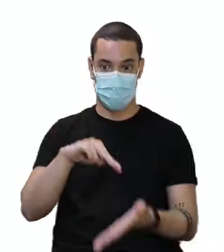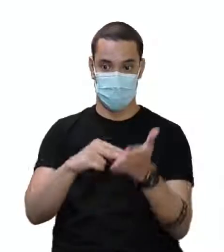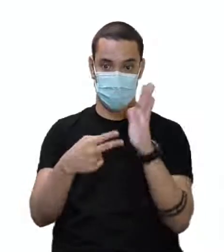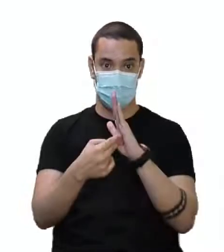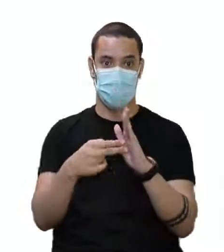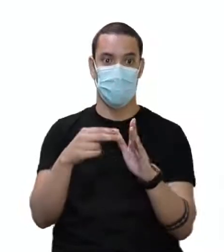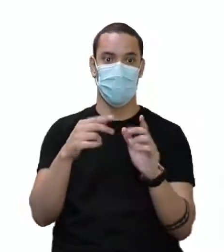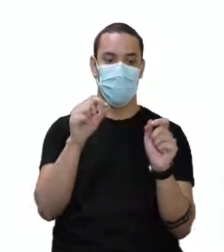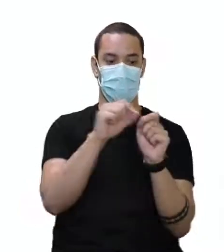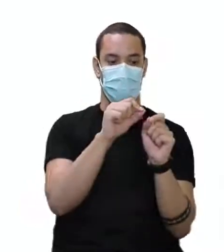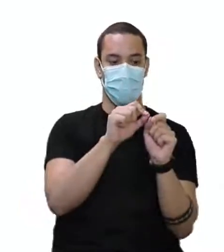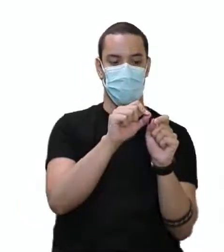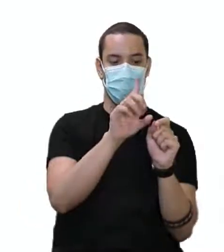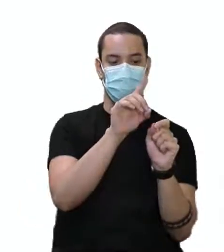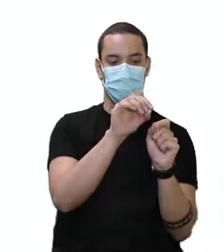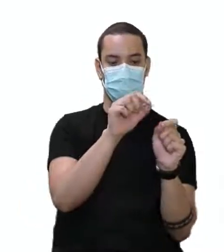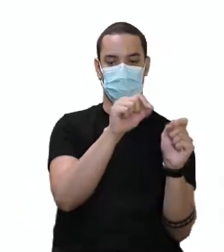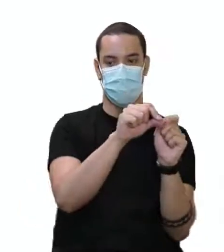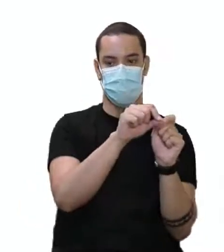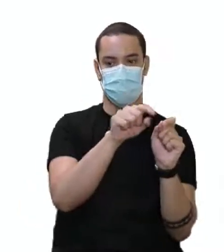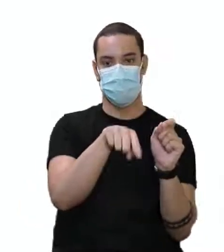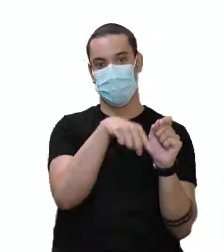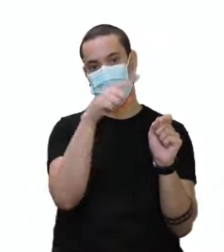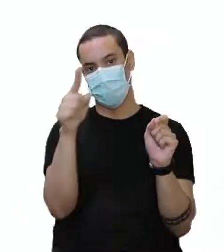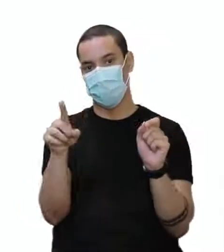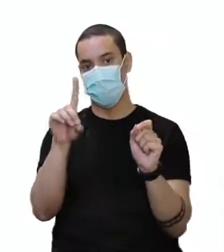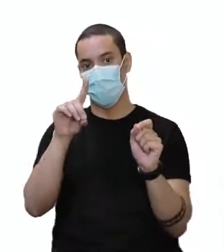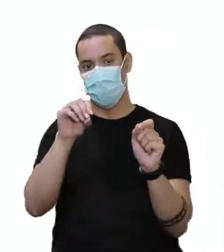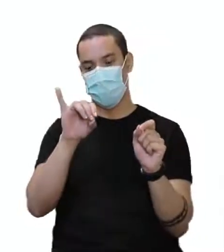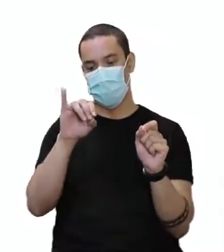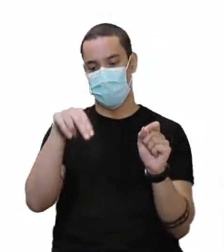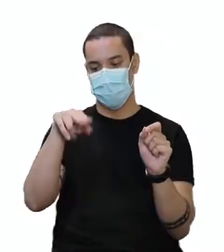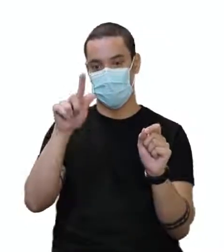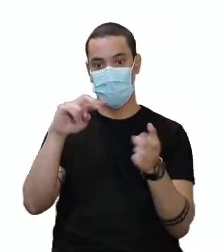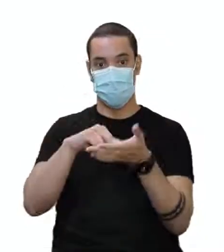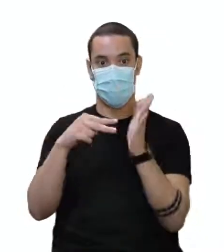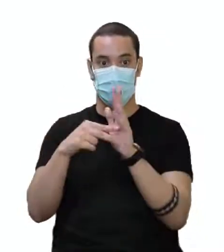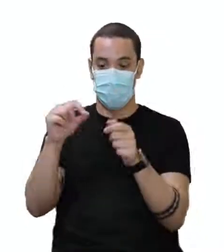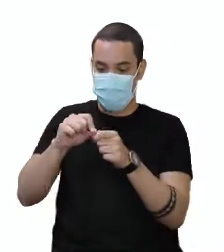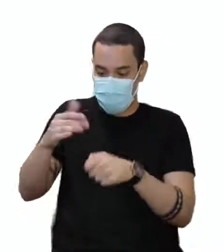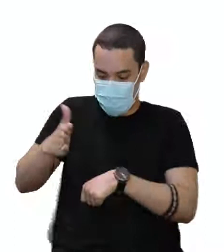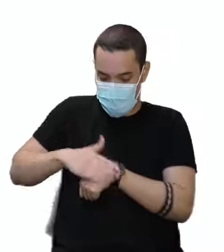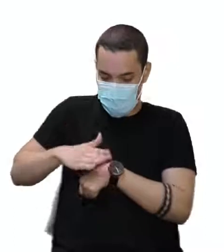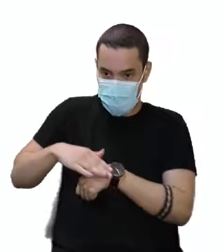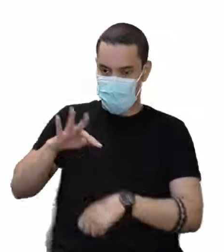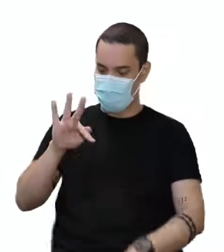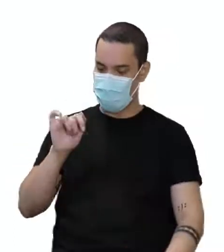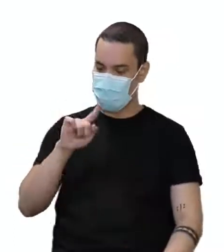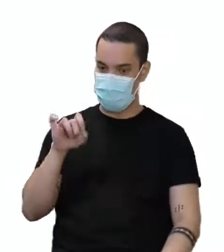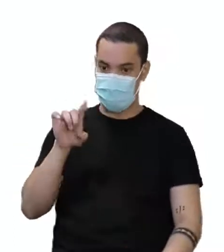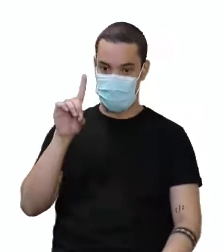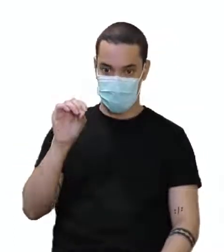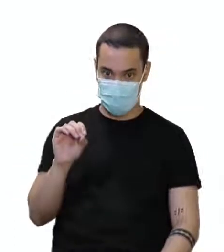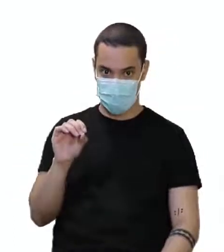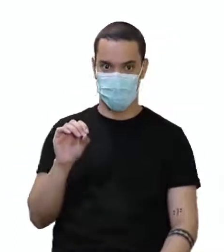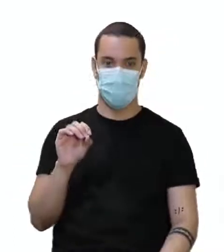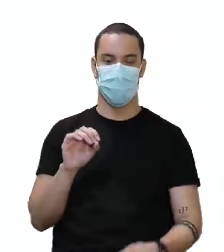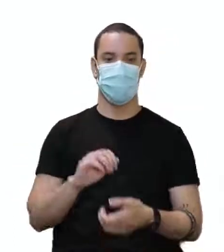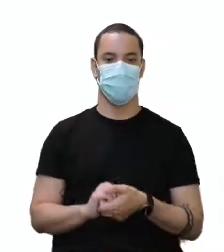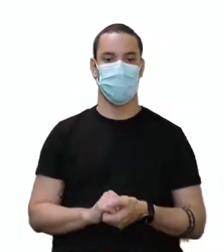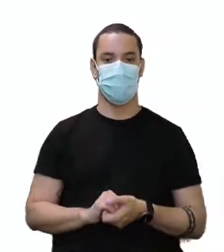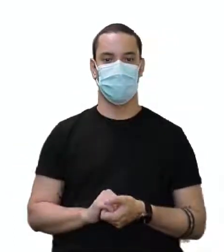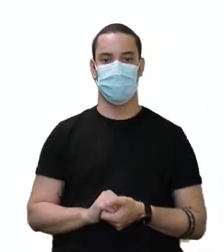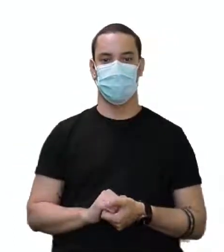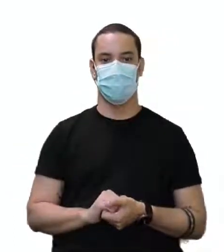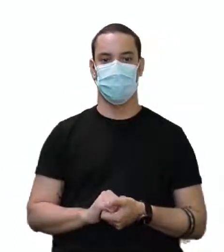fazer foi para fazendo. Então, doing, fazendo. Aí nós temos o complemento. At 6.45 a.m. this